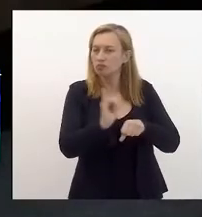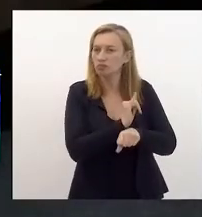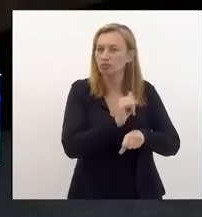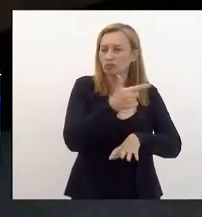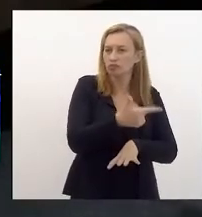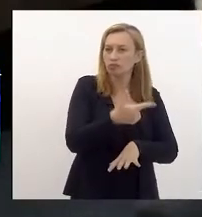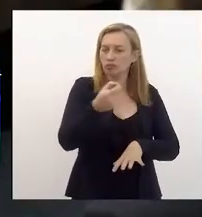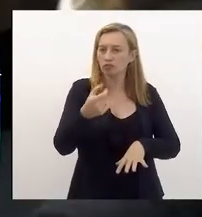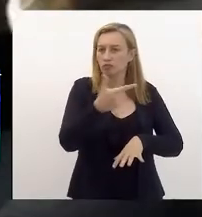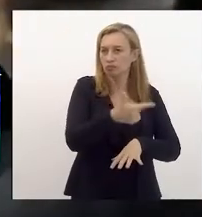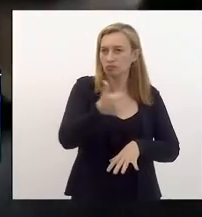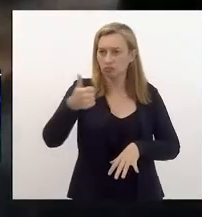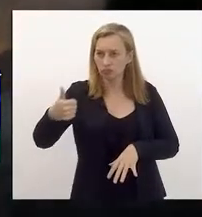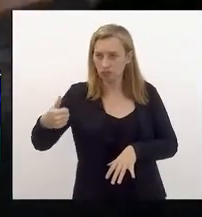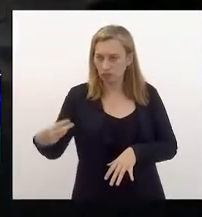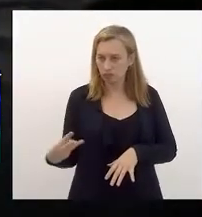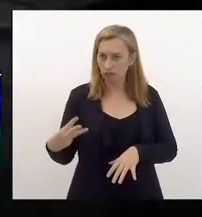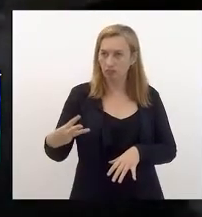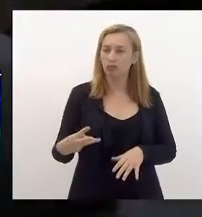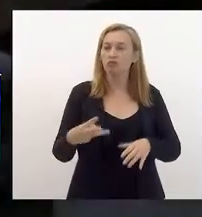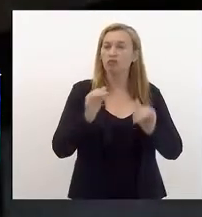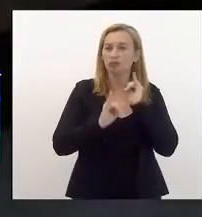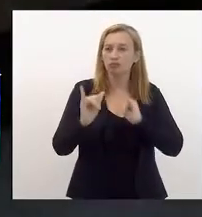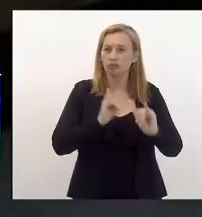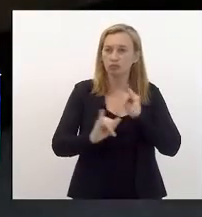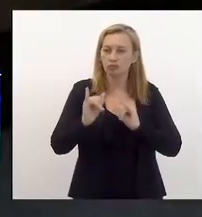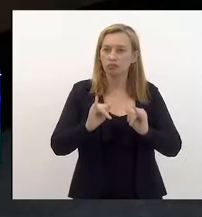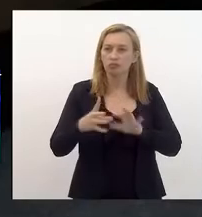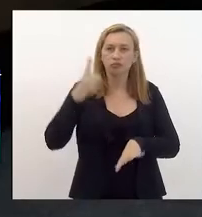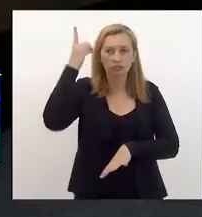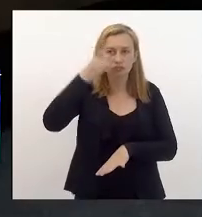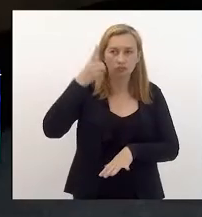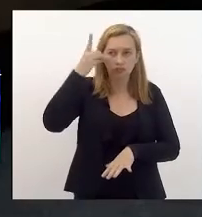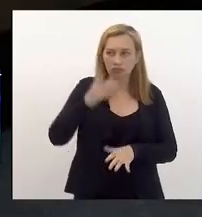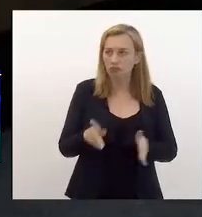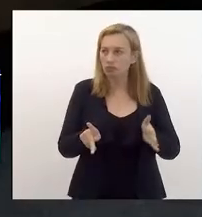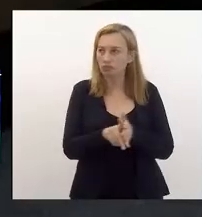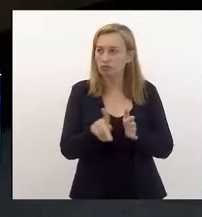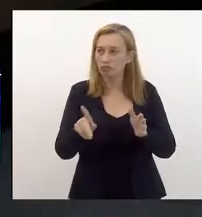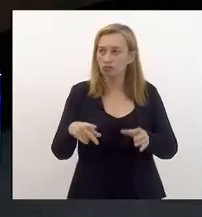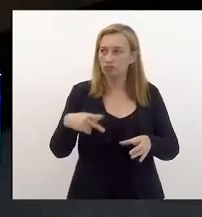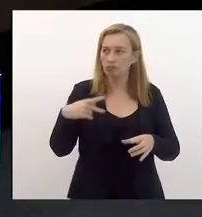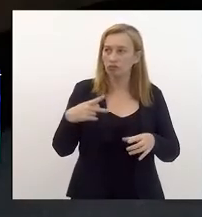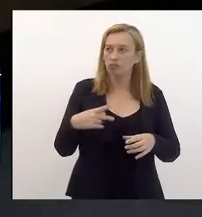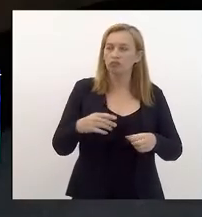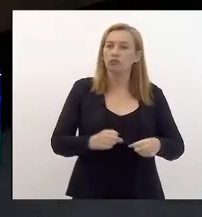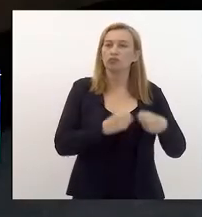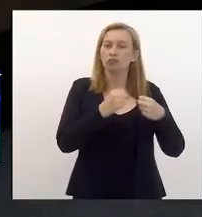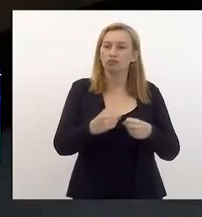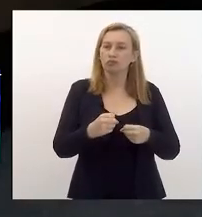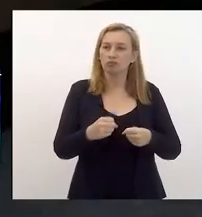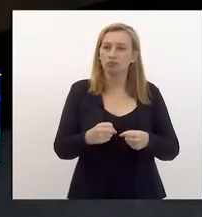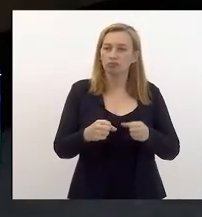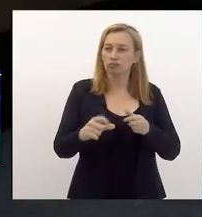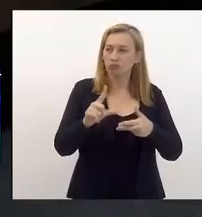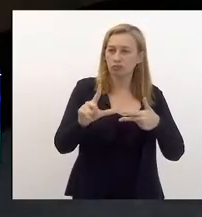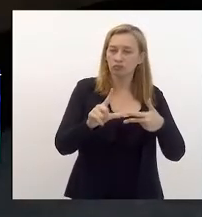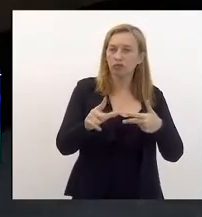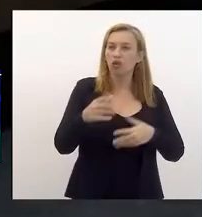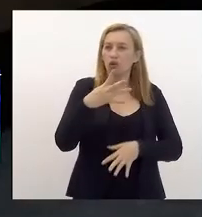-2023. Informo aos senhores deputados, membros desse Poder Legislativo, que as emendas a serem apresentadas ao projeto de lei